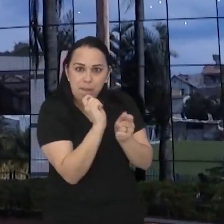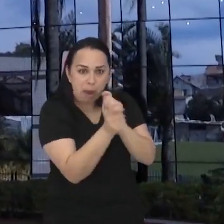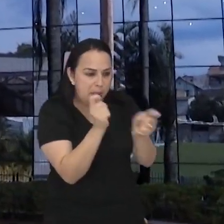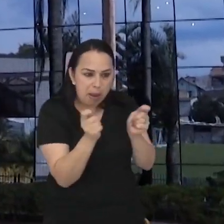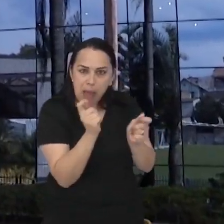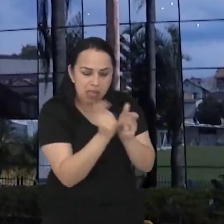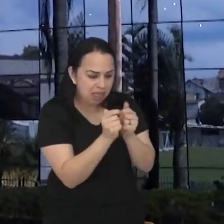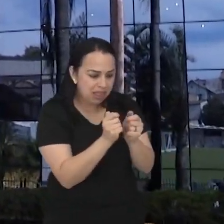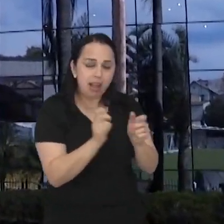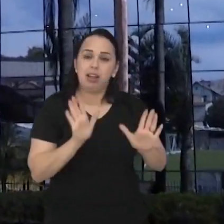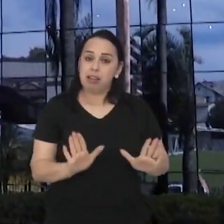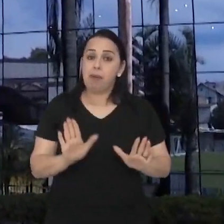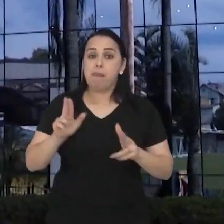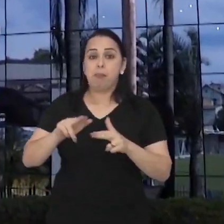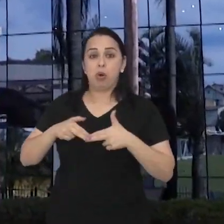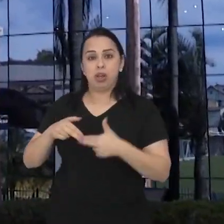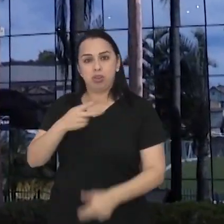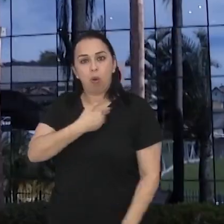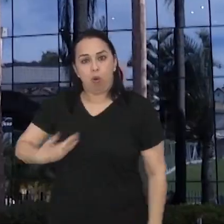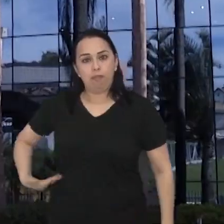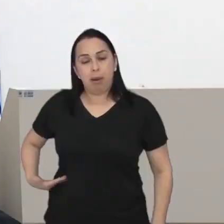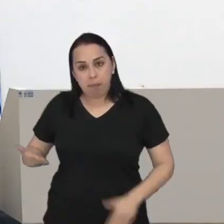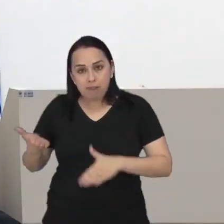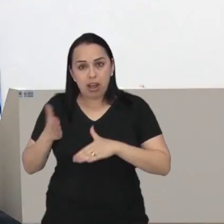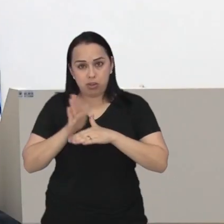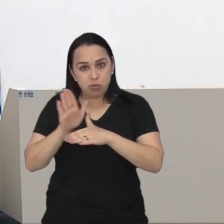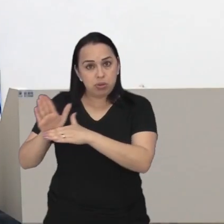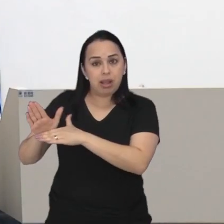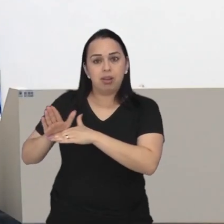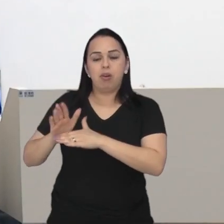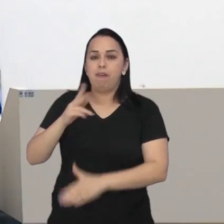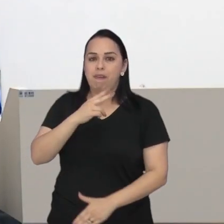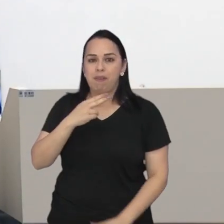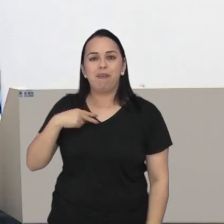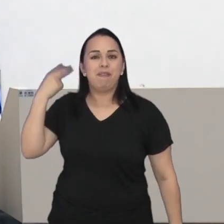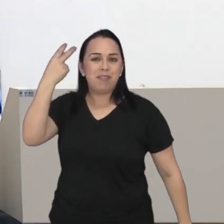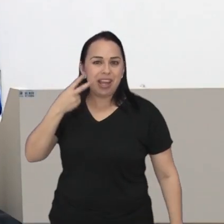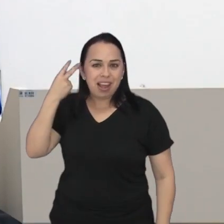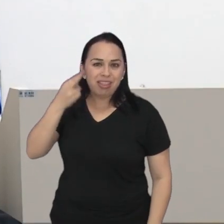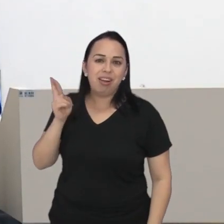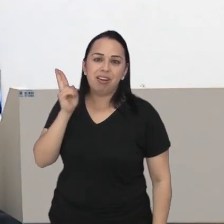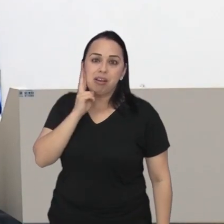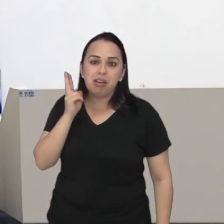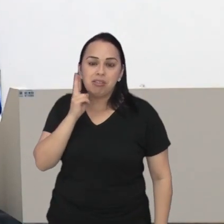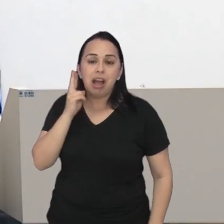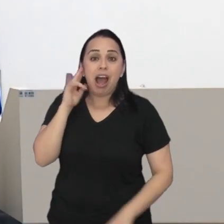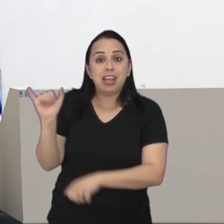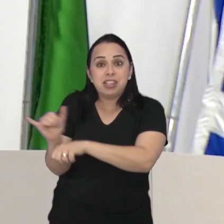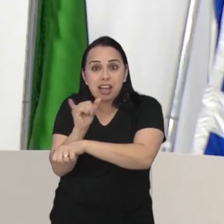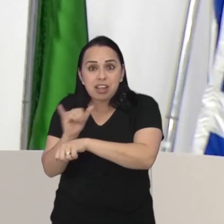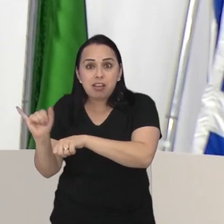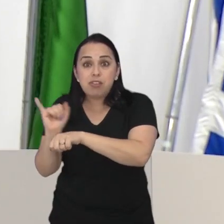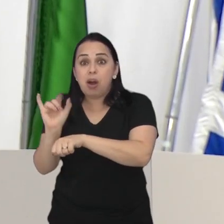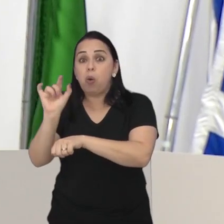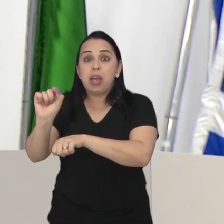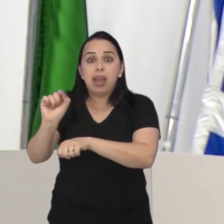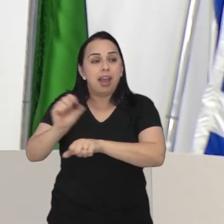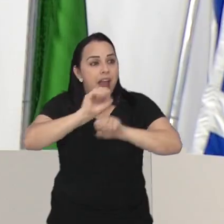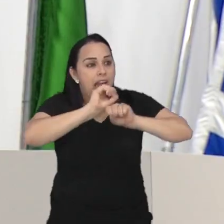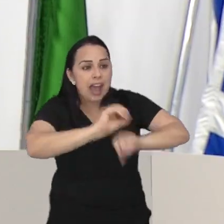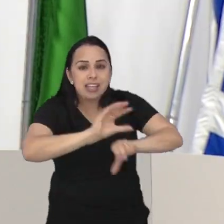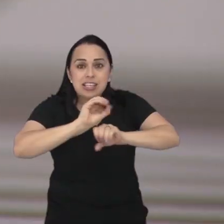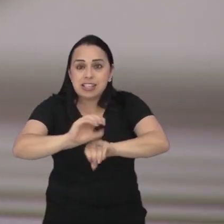sentido o poder público também pode ajudar para o vereador Renato Santiago uma saída pode estar em ações